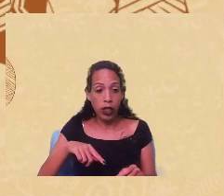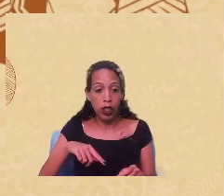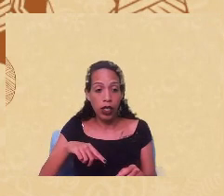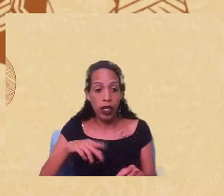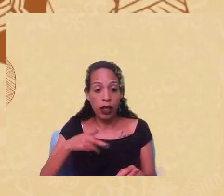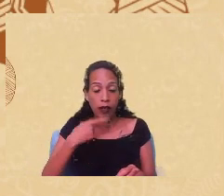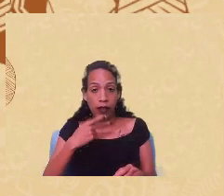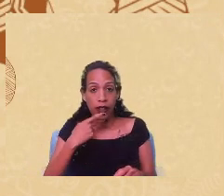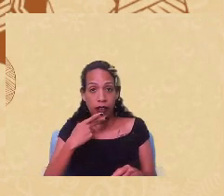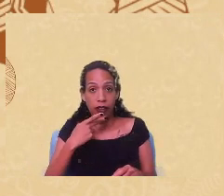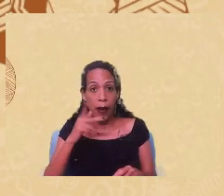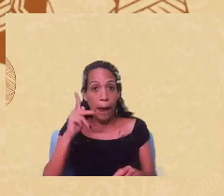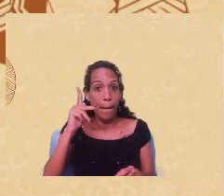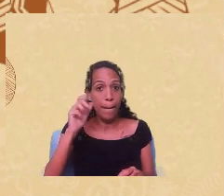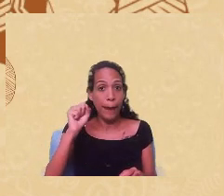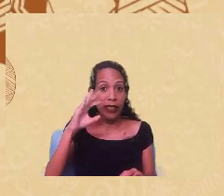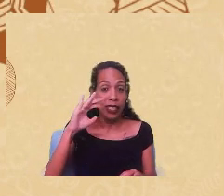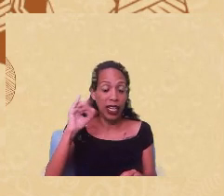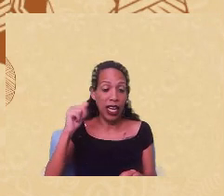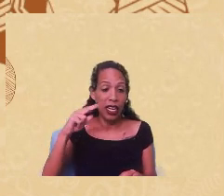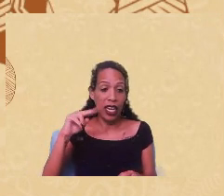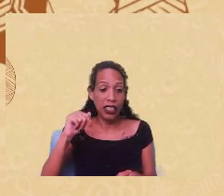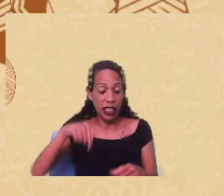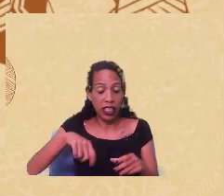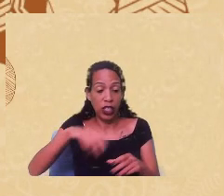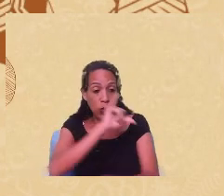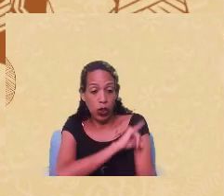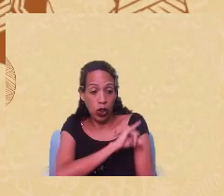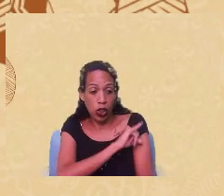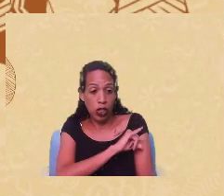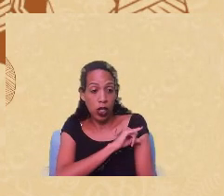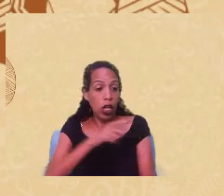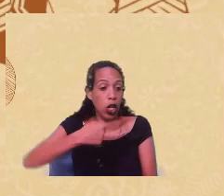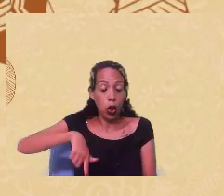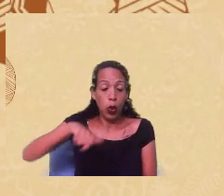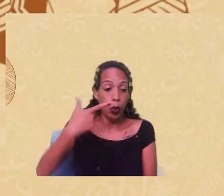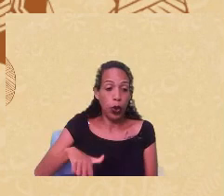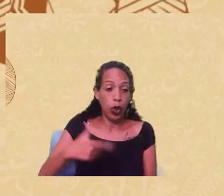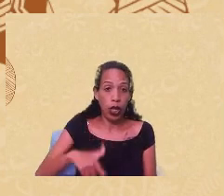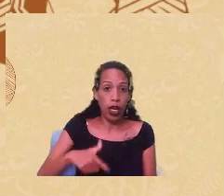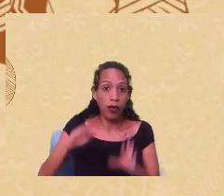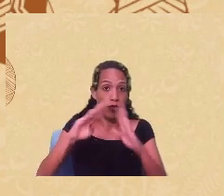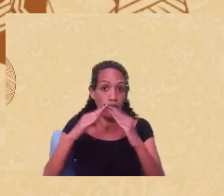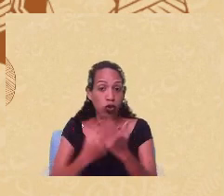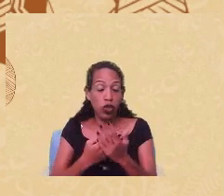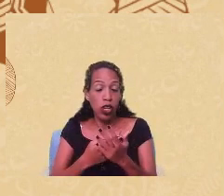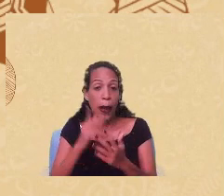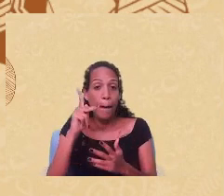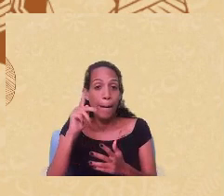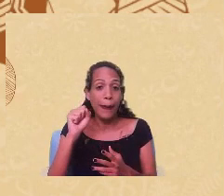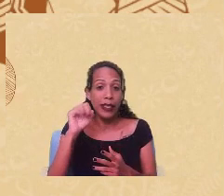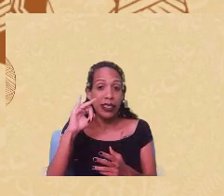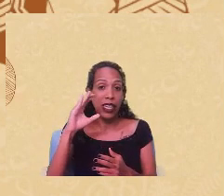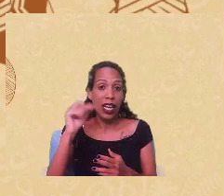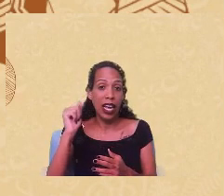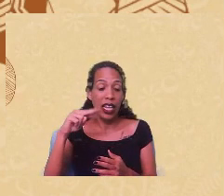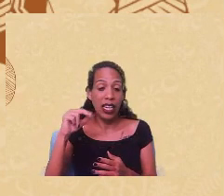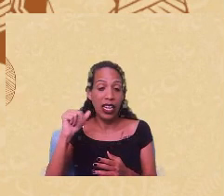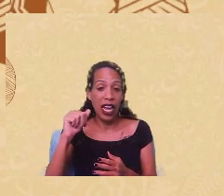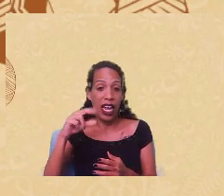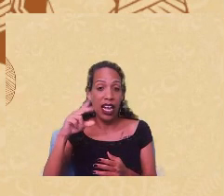psicanálise Rio de Janeiro, a gente não tem nenhuma instituição de psicanálise que tenha em seu currículo